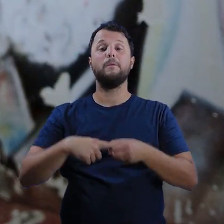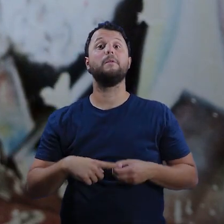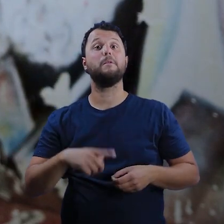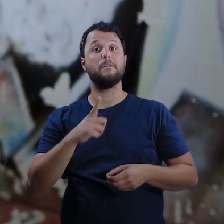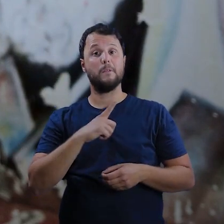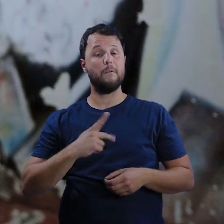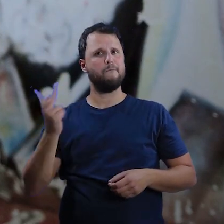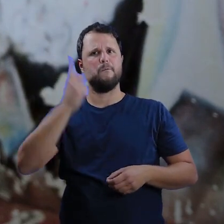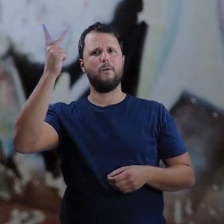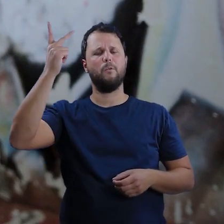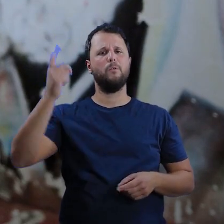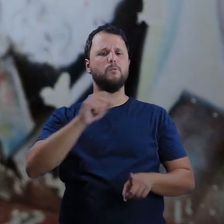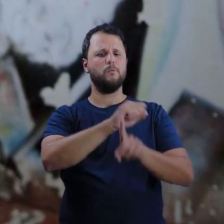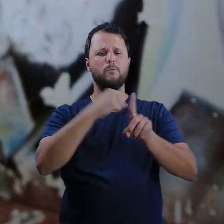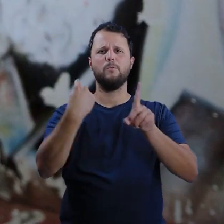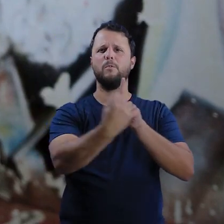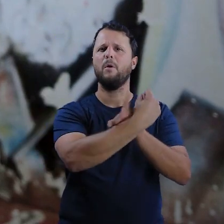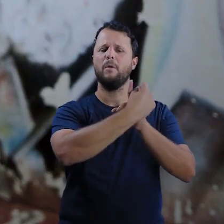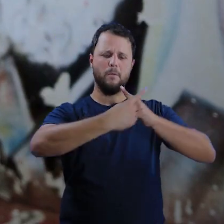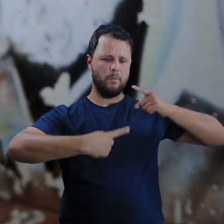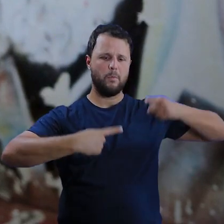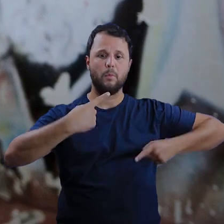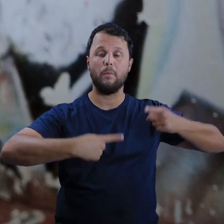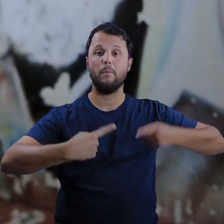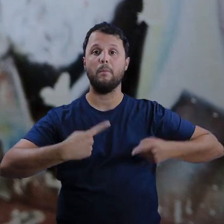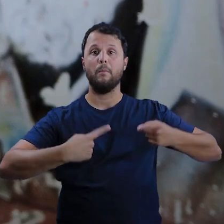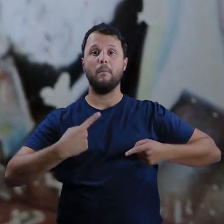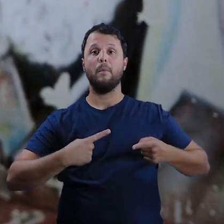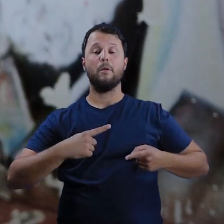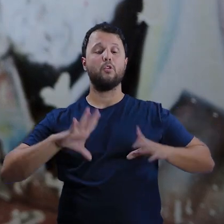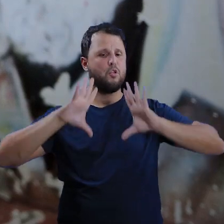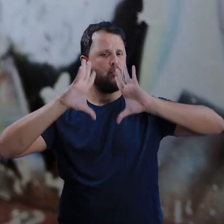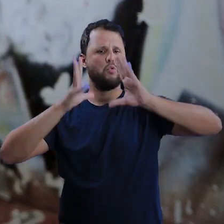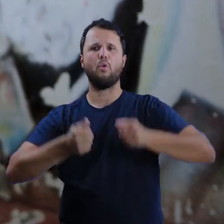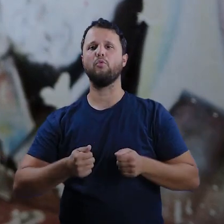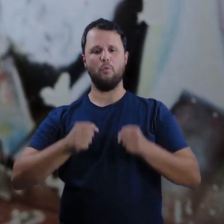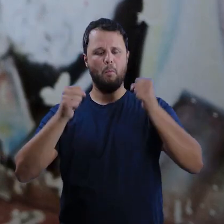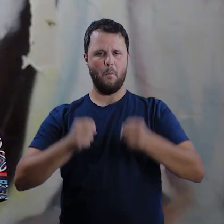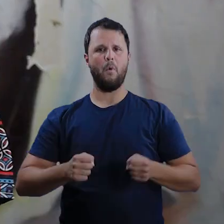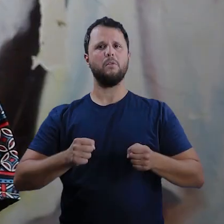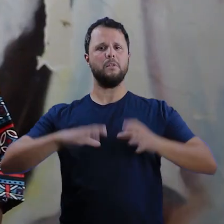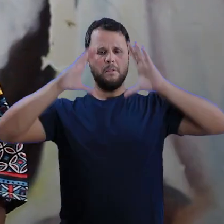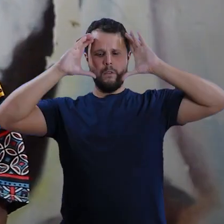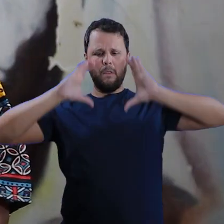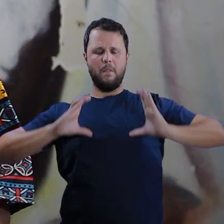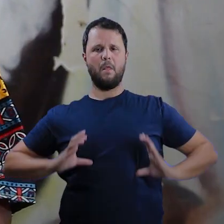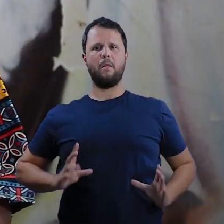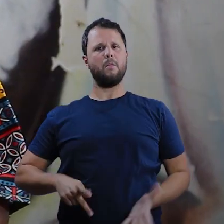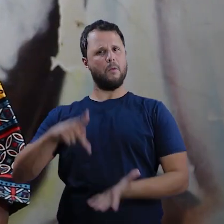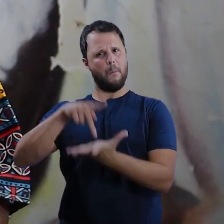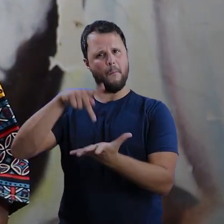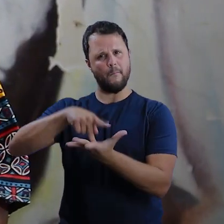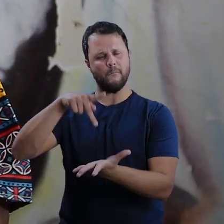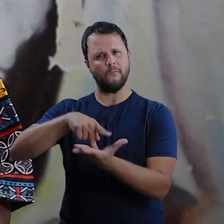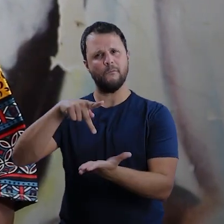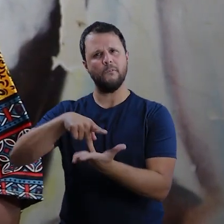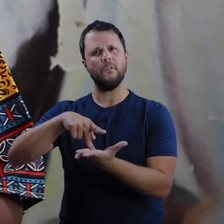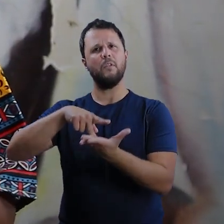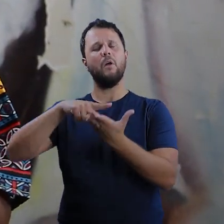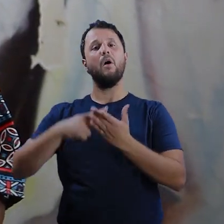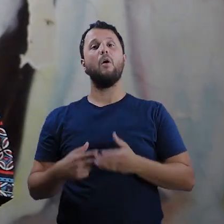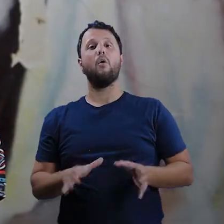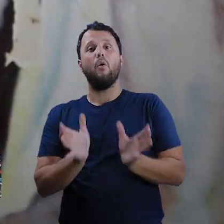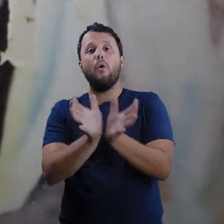político, para que todos nós possamos exercer o nosso exercício pleno de cidadania. Para além disso, o quilombo também